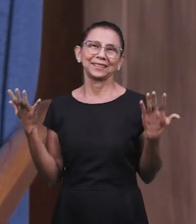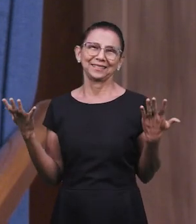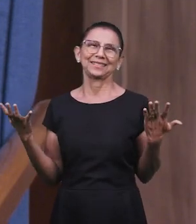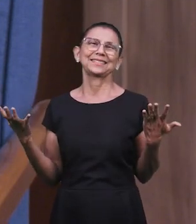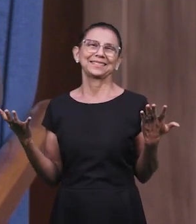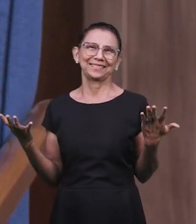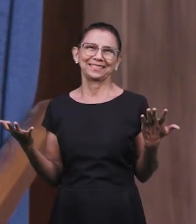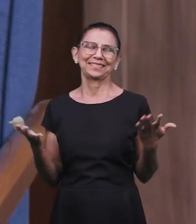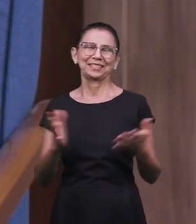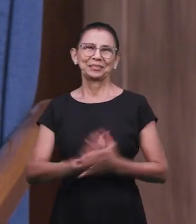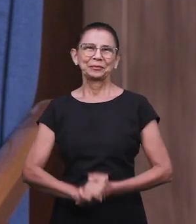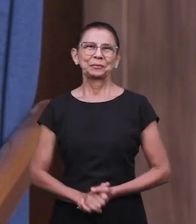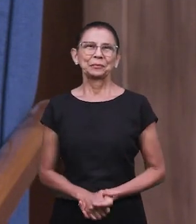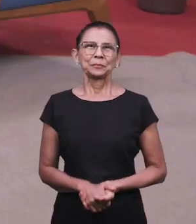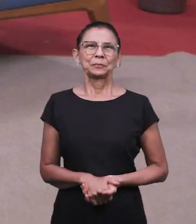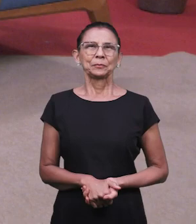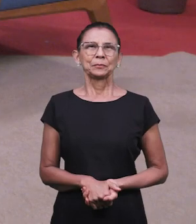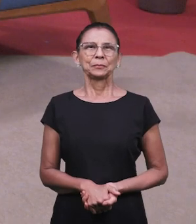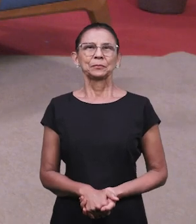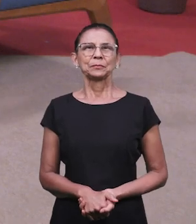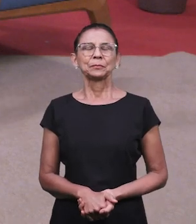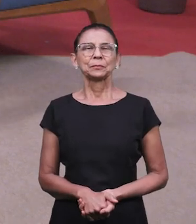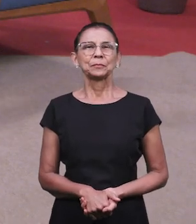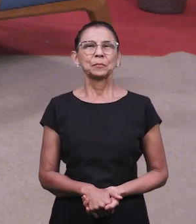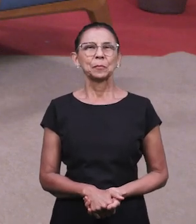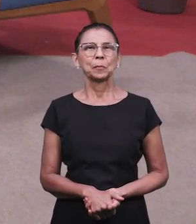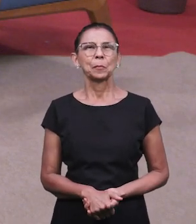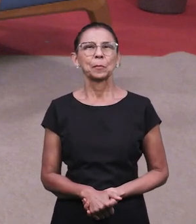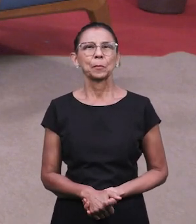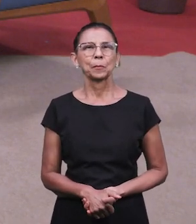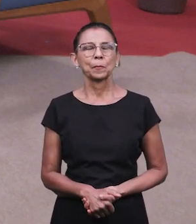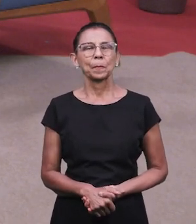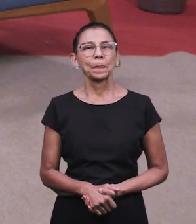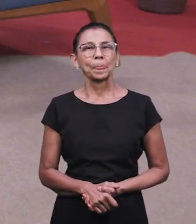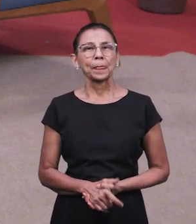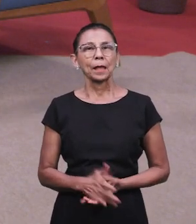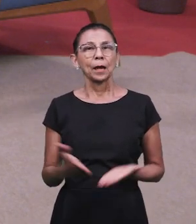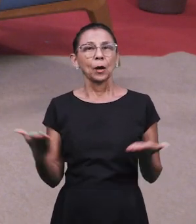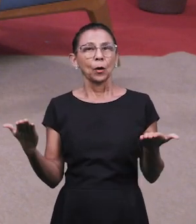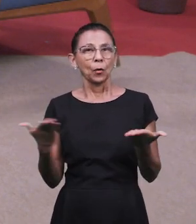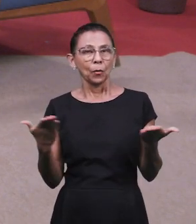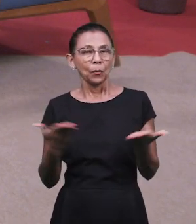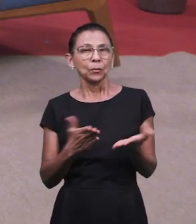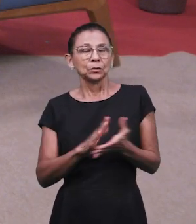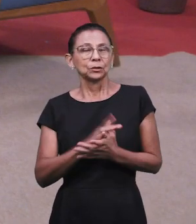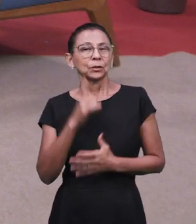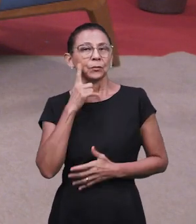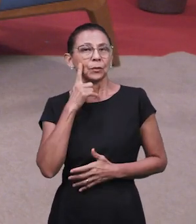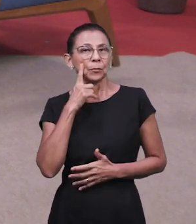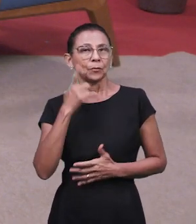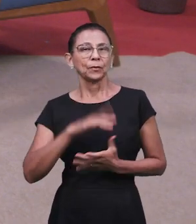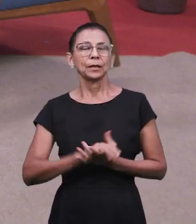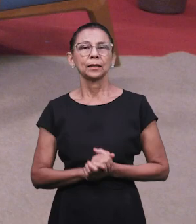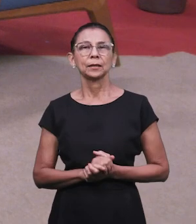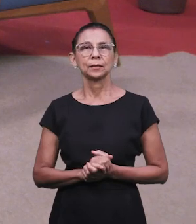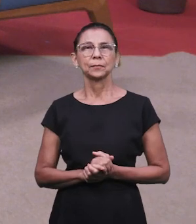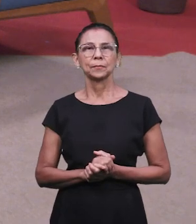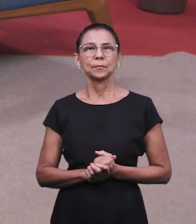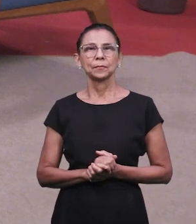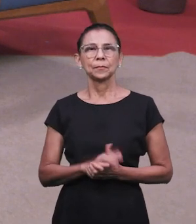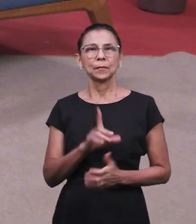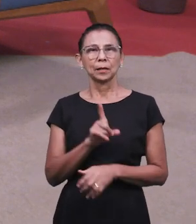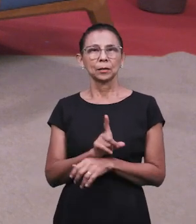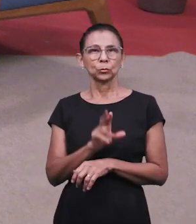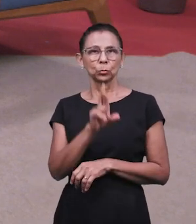Agora temos o programa Organização e Método. E hoje no programa, Programa Organização e Método, Que Coisa Boa! A doutora Fernanda